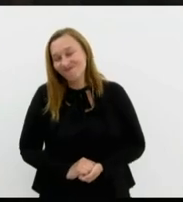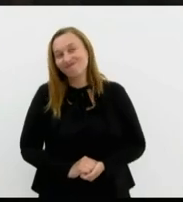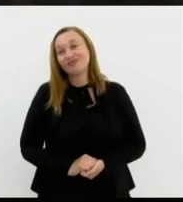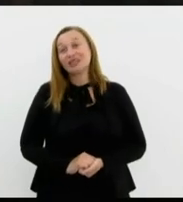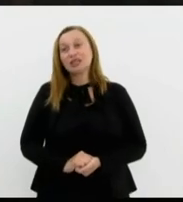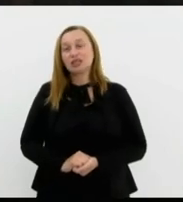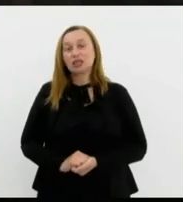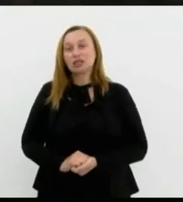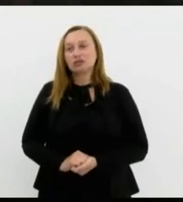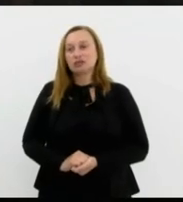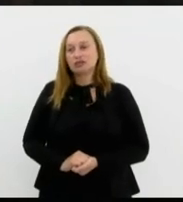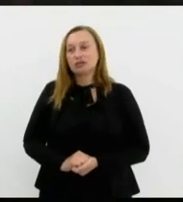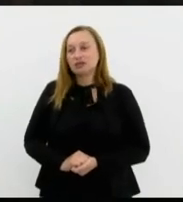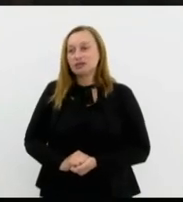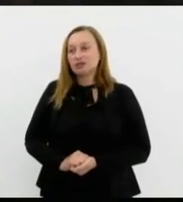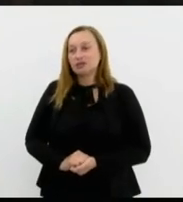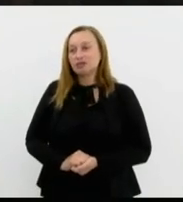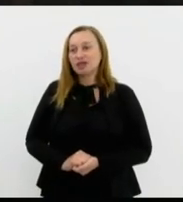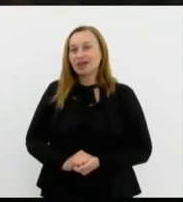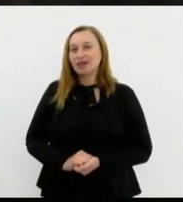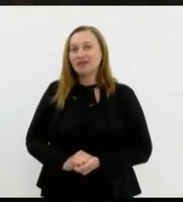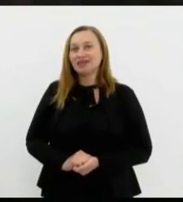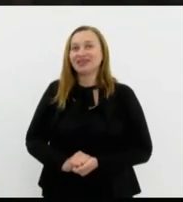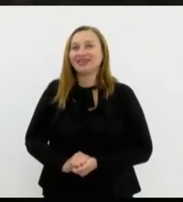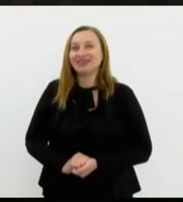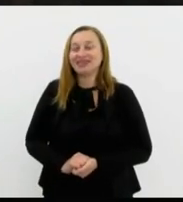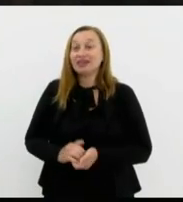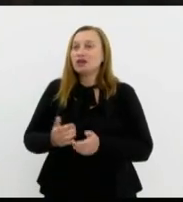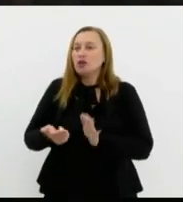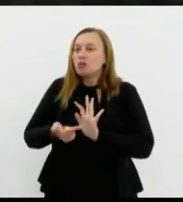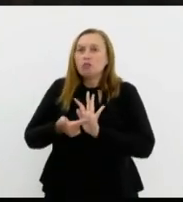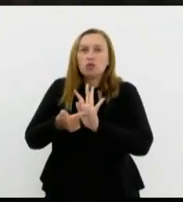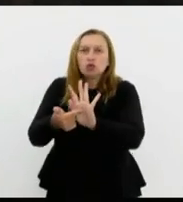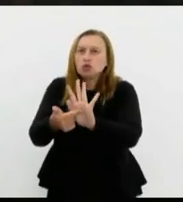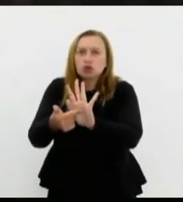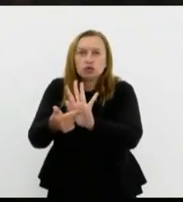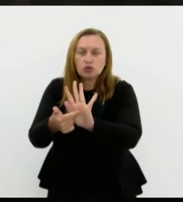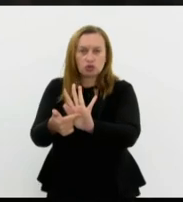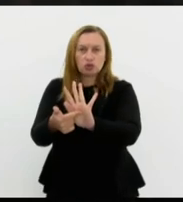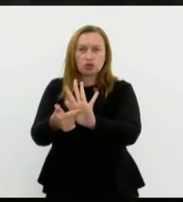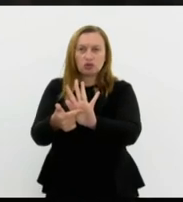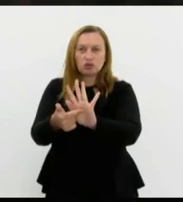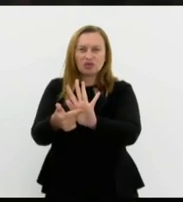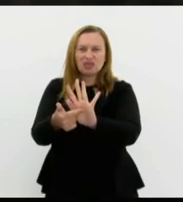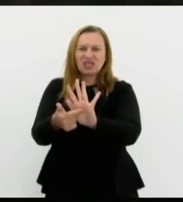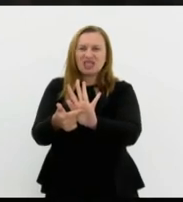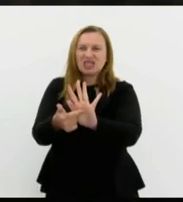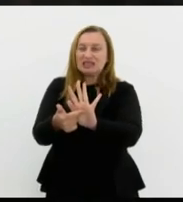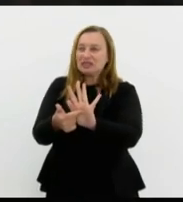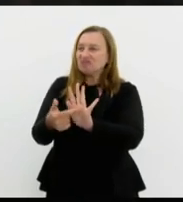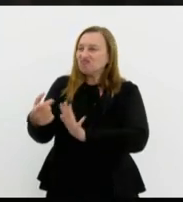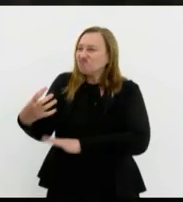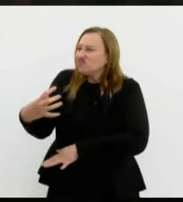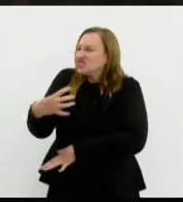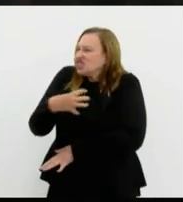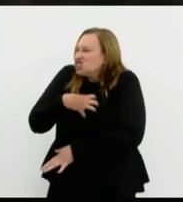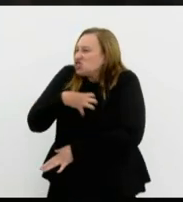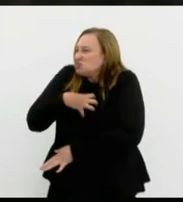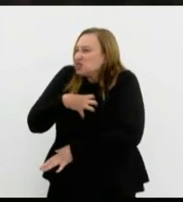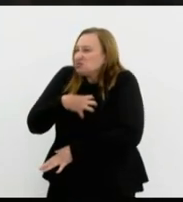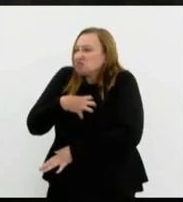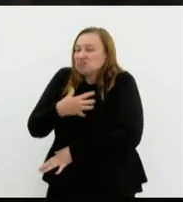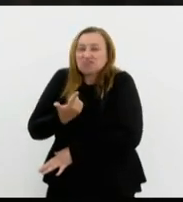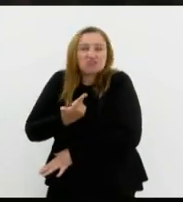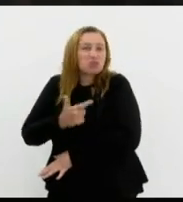O antissemitismo dele ficou tão claro mas ficou tão inequívoco no momento que ele